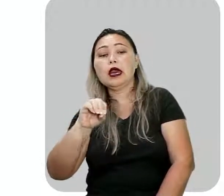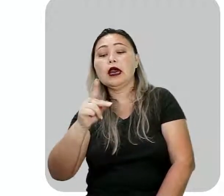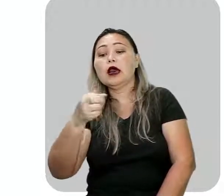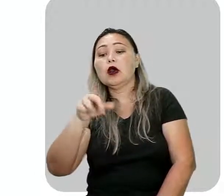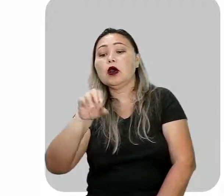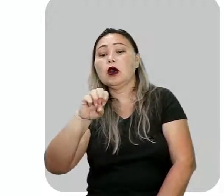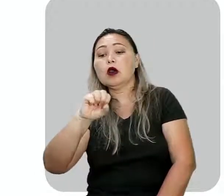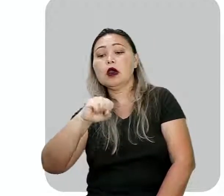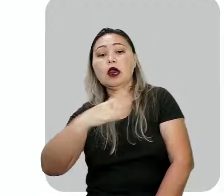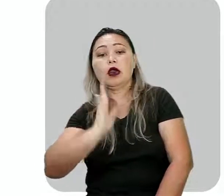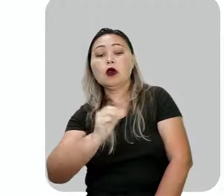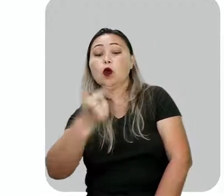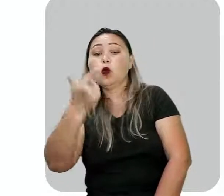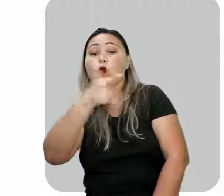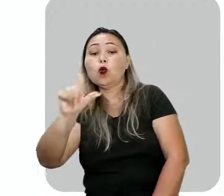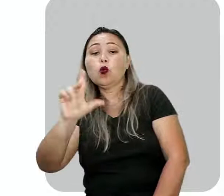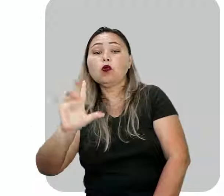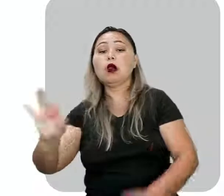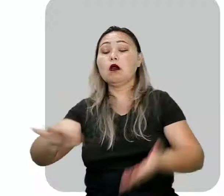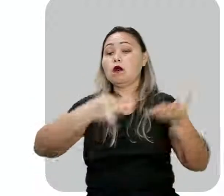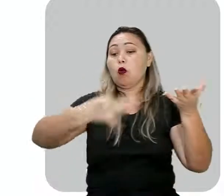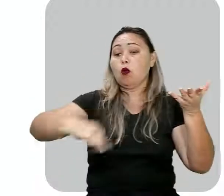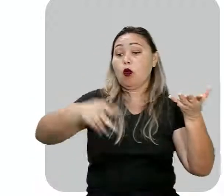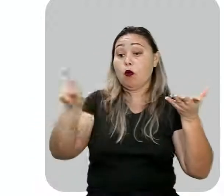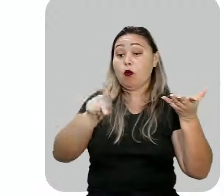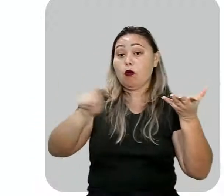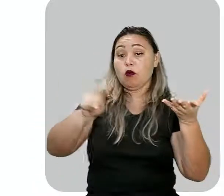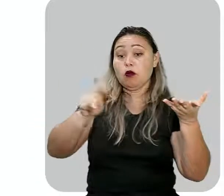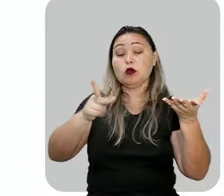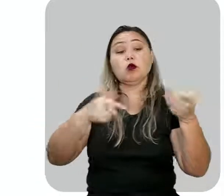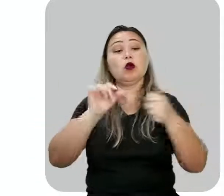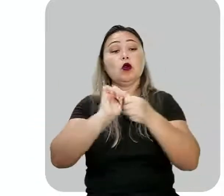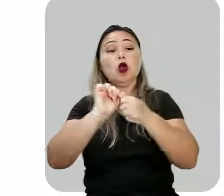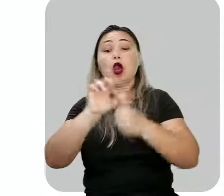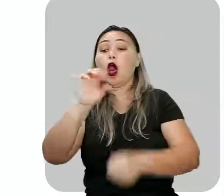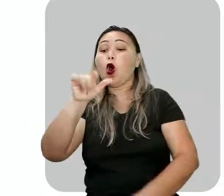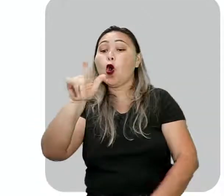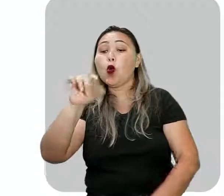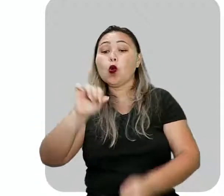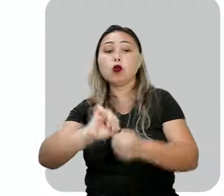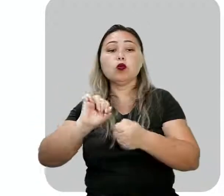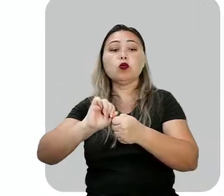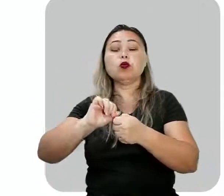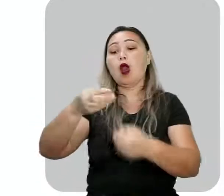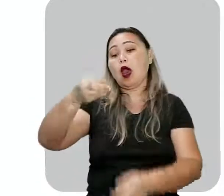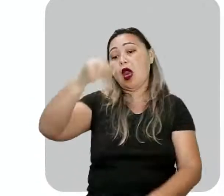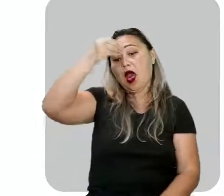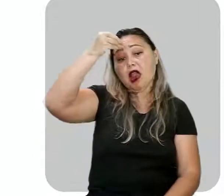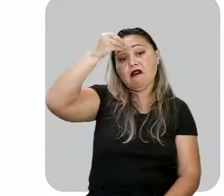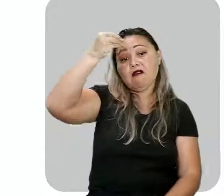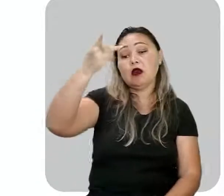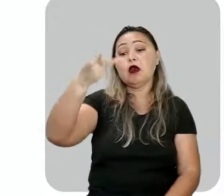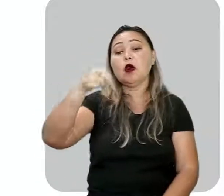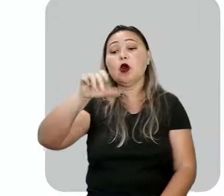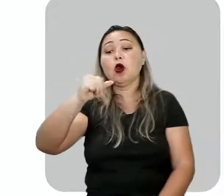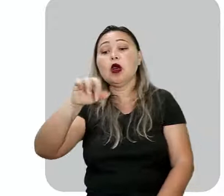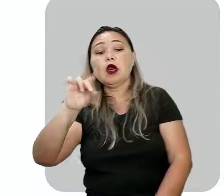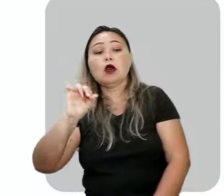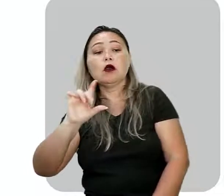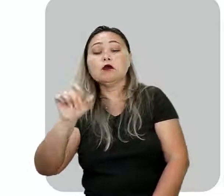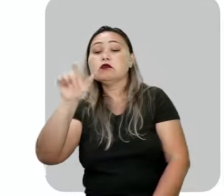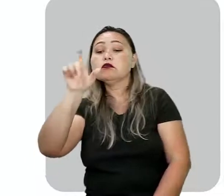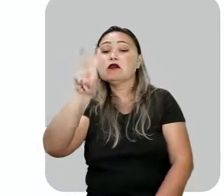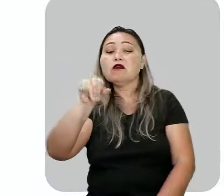professor de violão de Quaresma. Olga, afilhada de Policarpo. Vicente